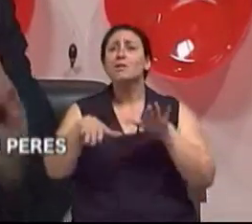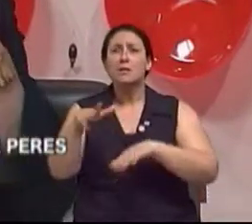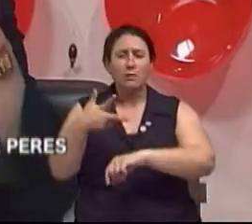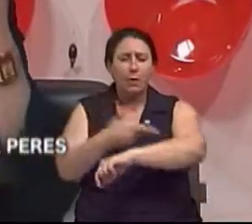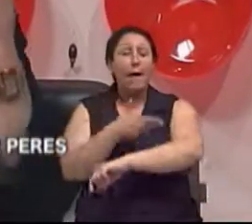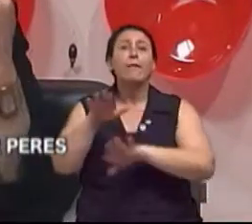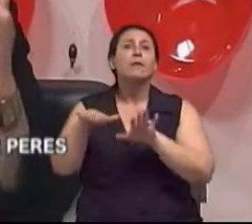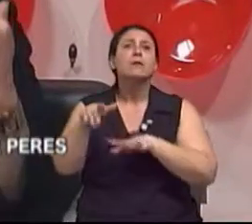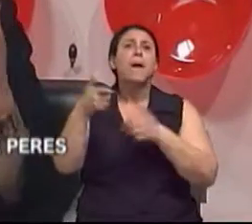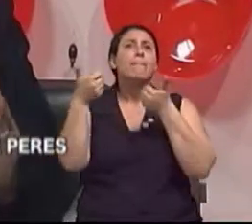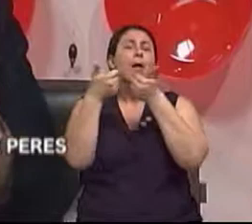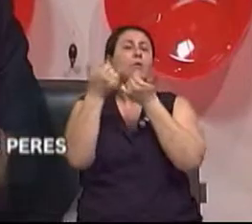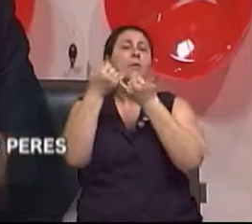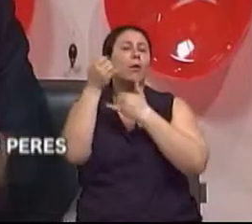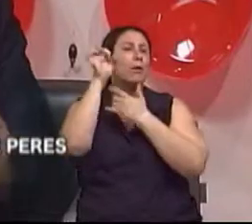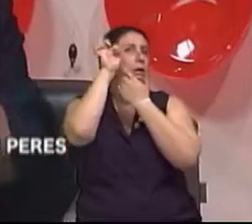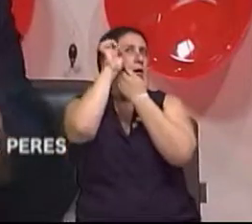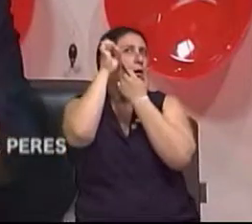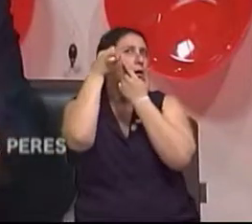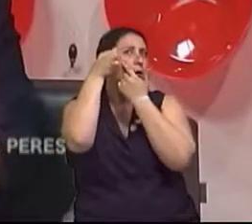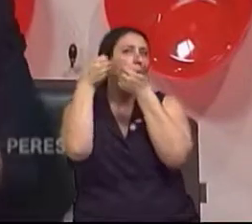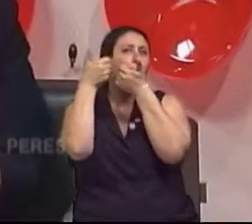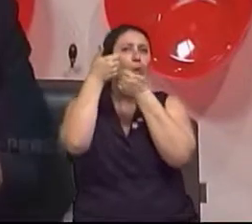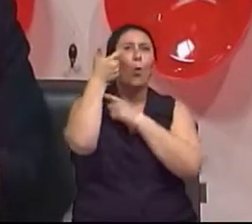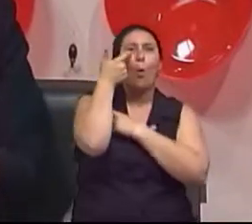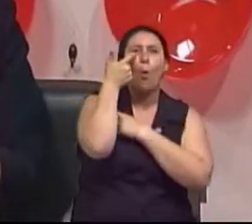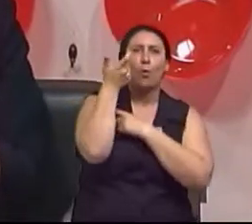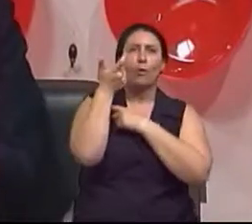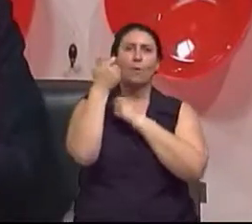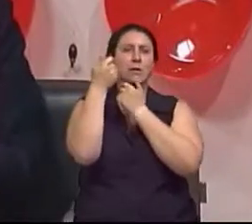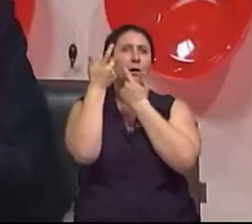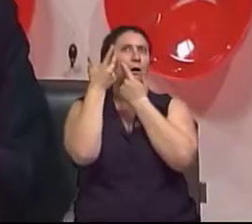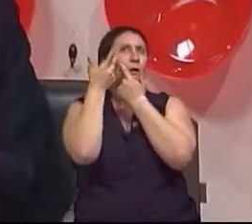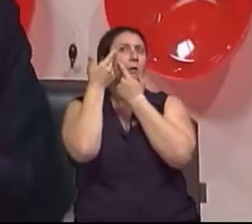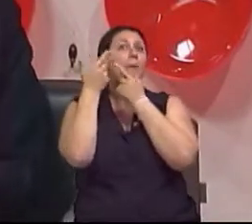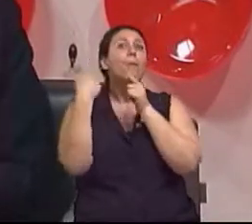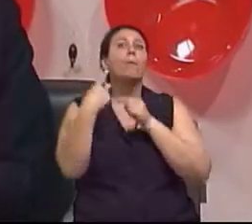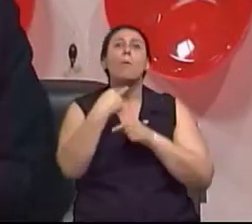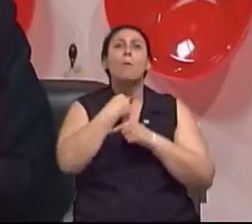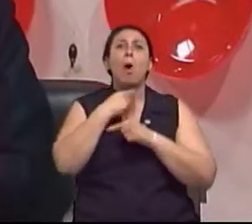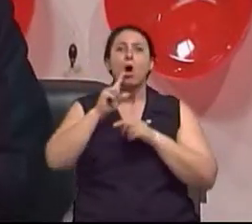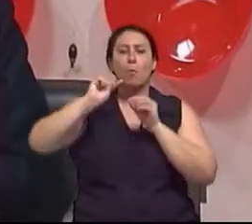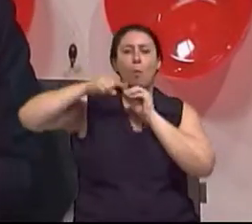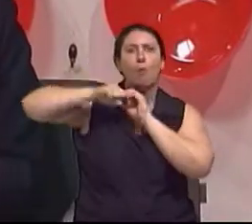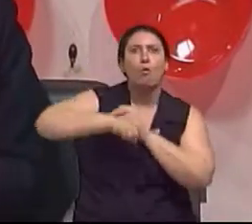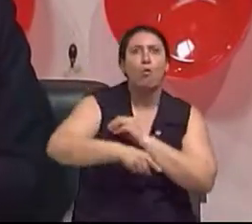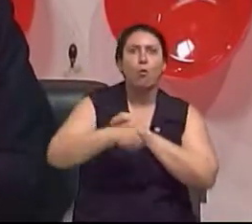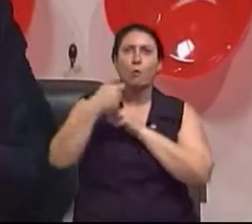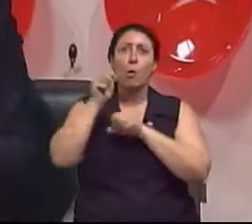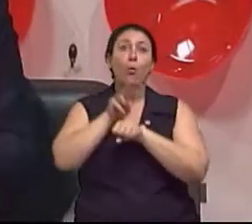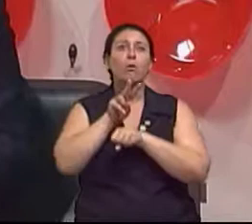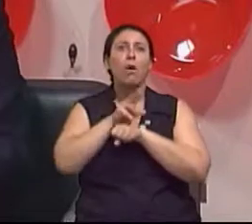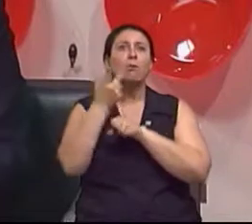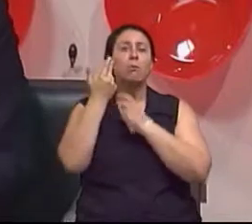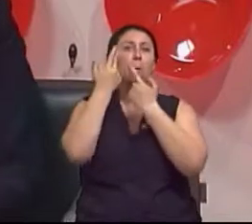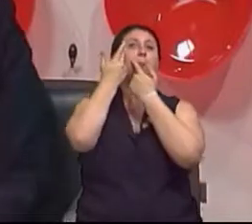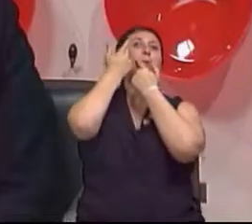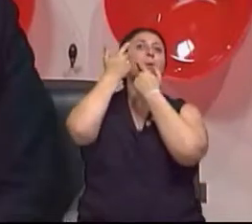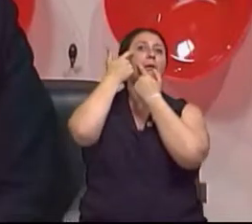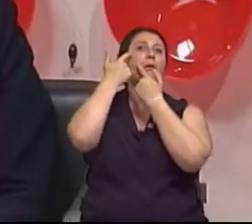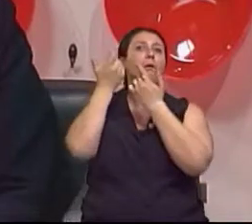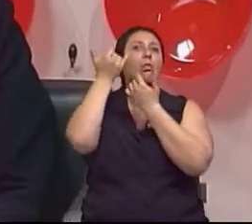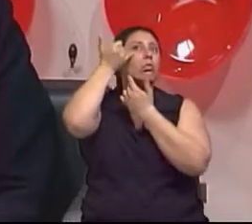vitais, próximo ao olho, então é importante saber o que se está tirando, até onde se pode ir, não é? A ser perto de um